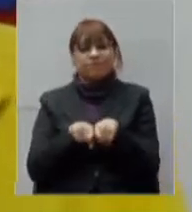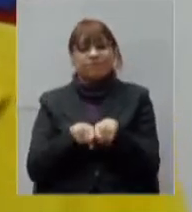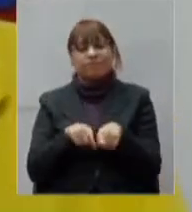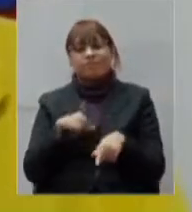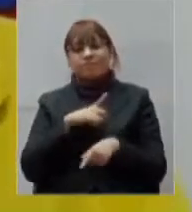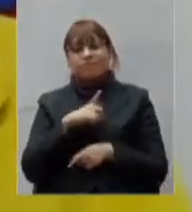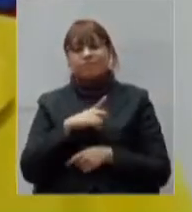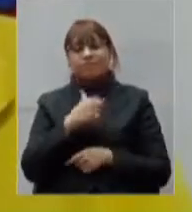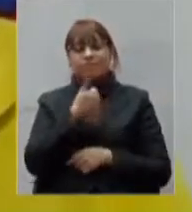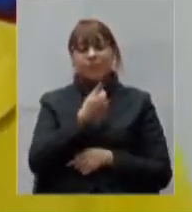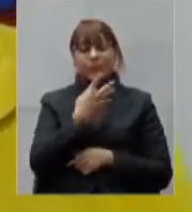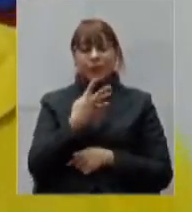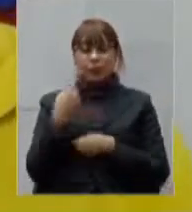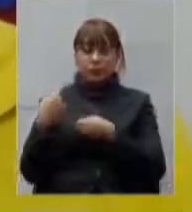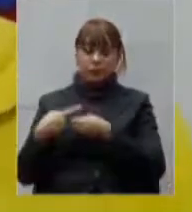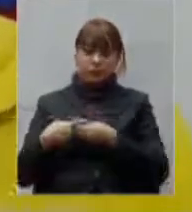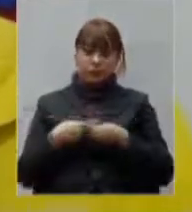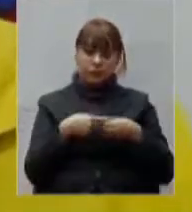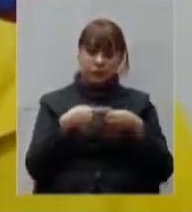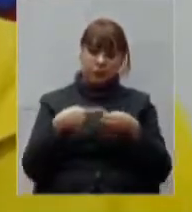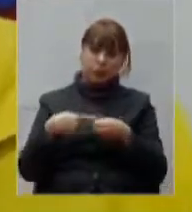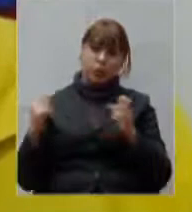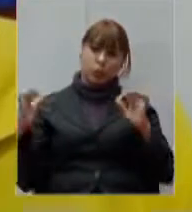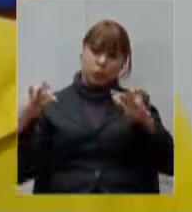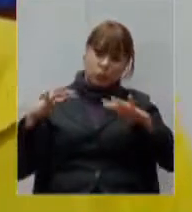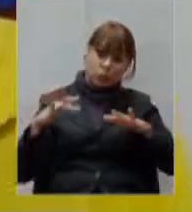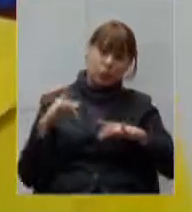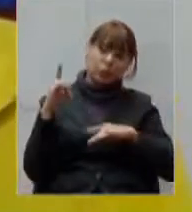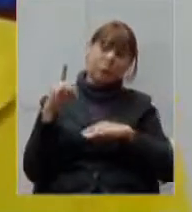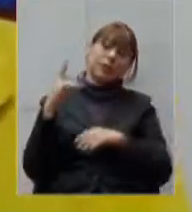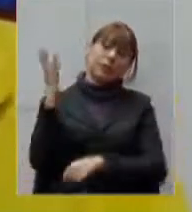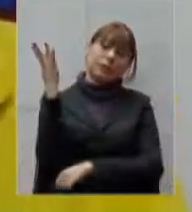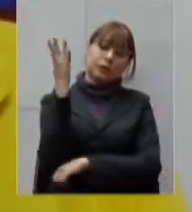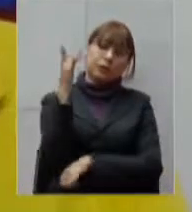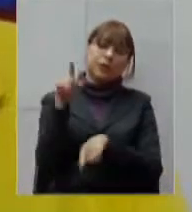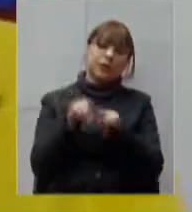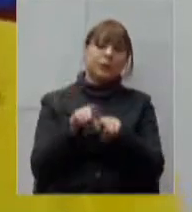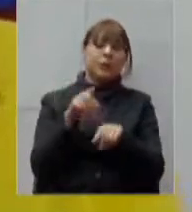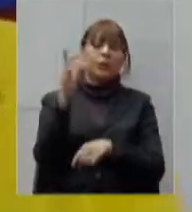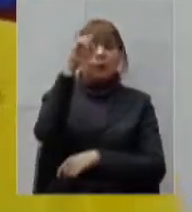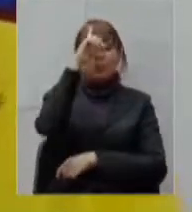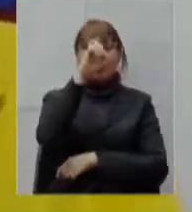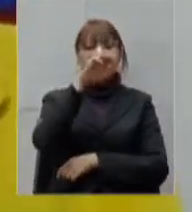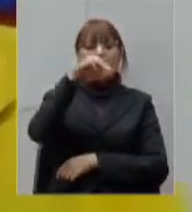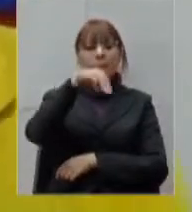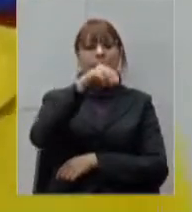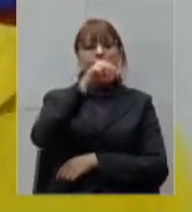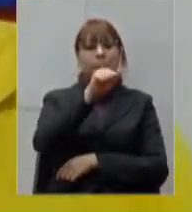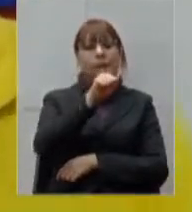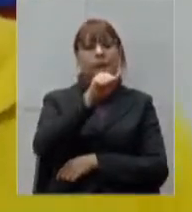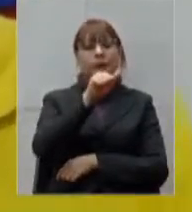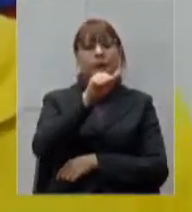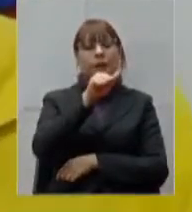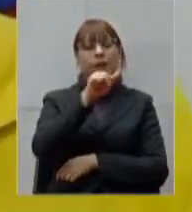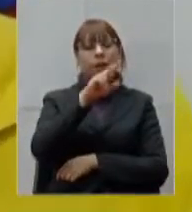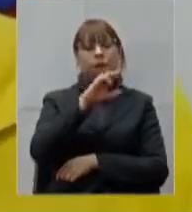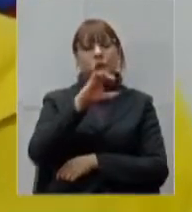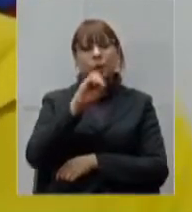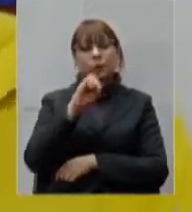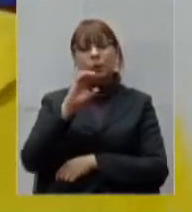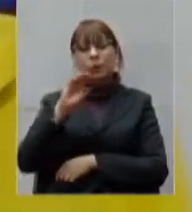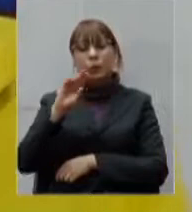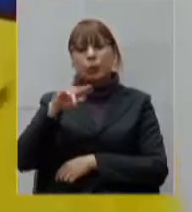por 14 municípios, atende também, através do Hospital Massupunha, onde temos 20 leites, neste momento,